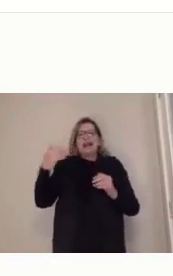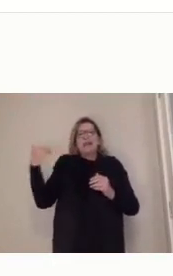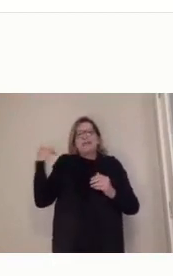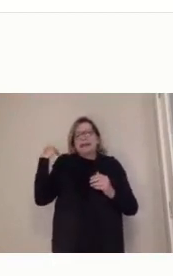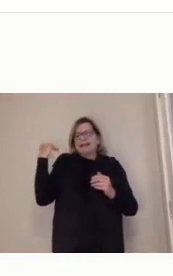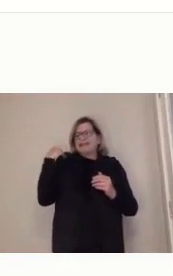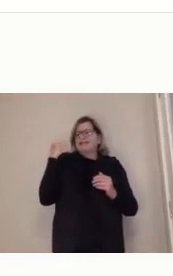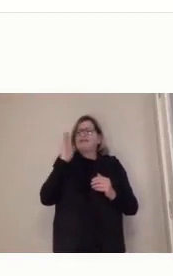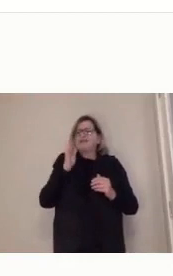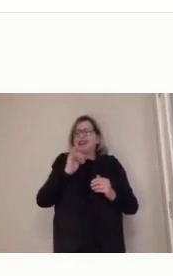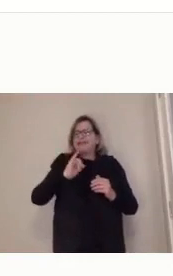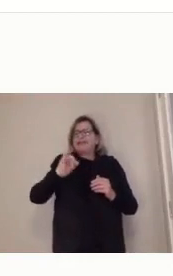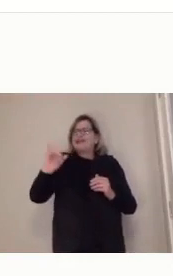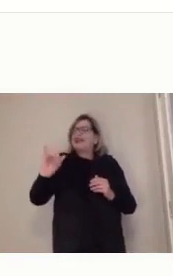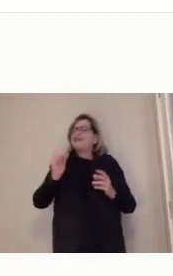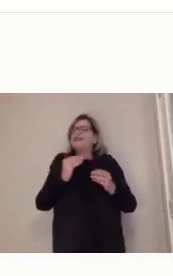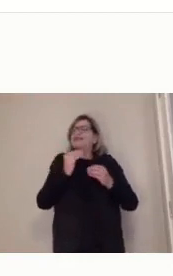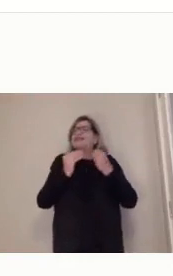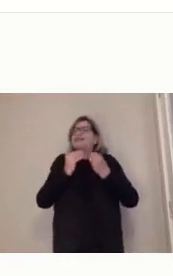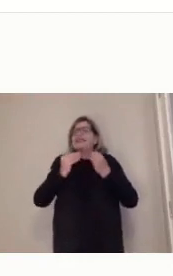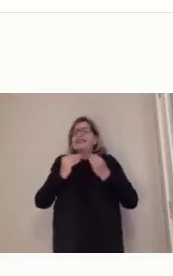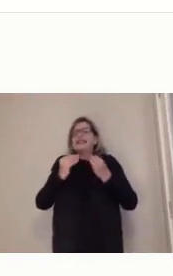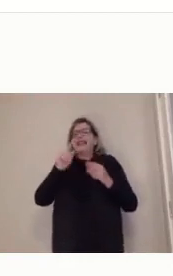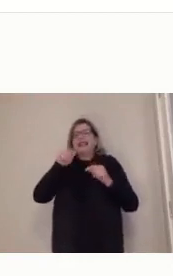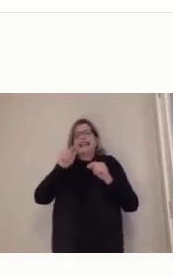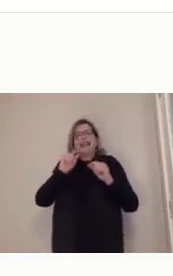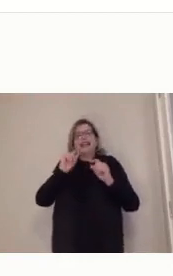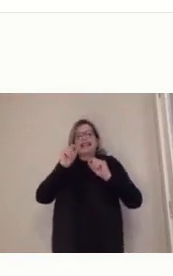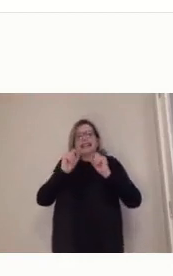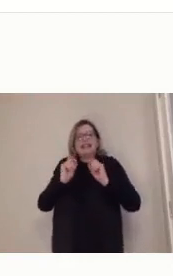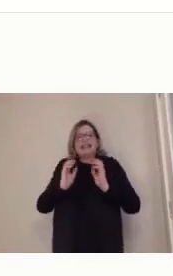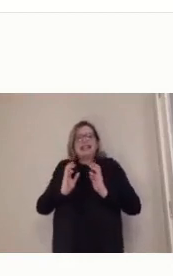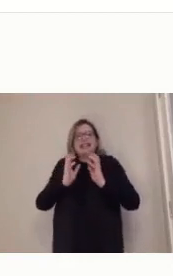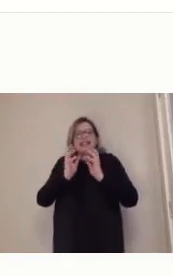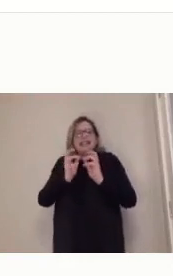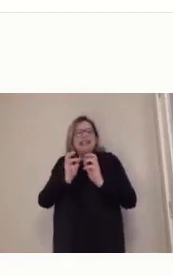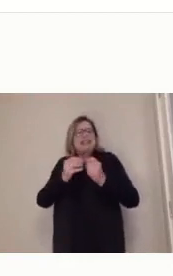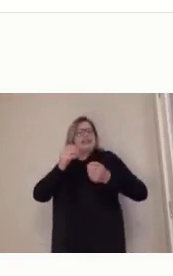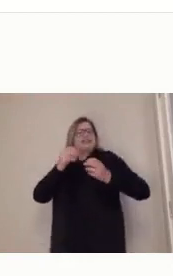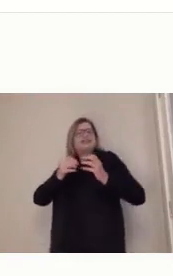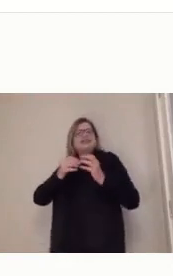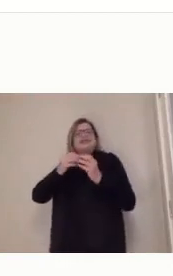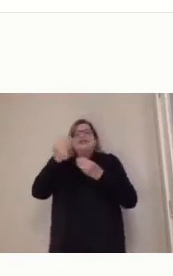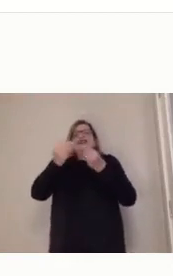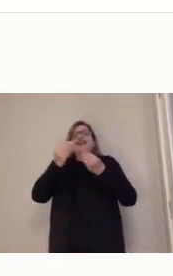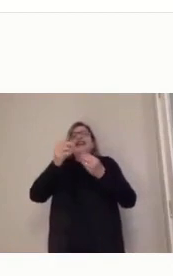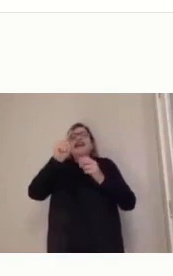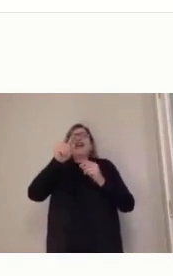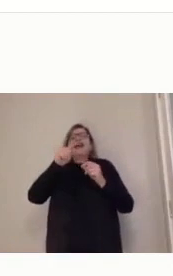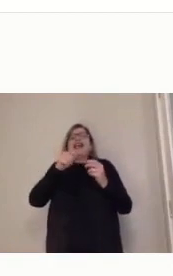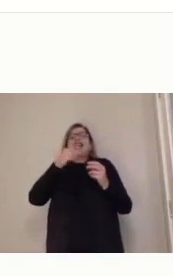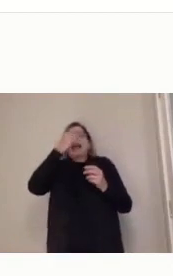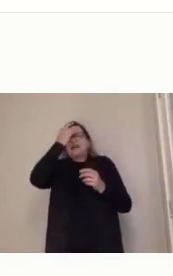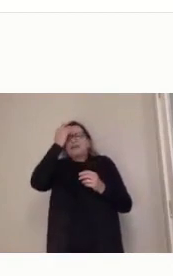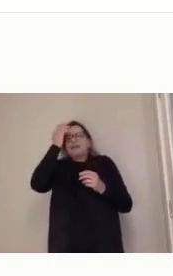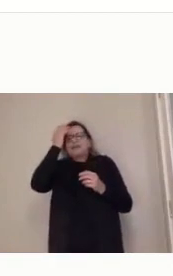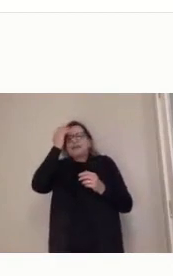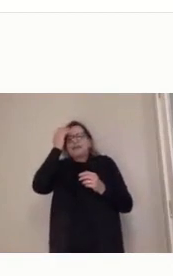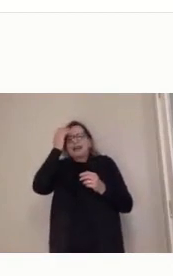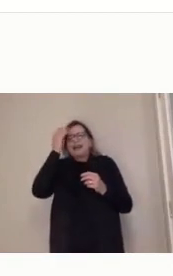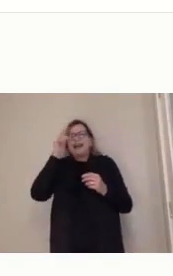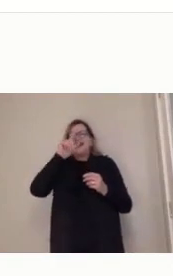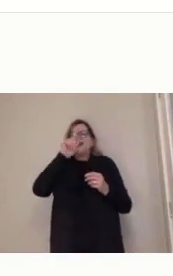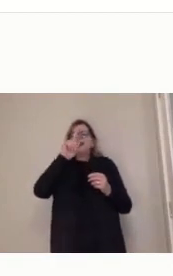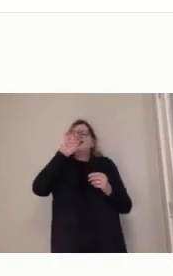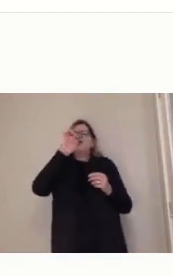na República de Platão, no mito da caverna, ele vai dizer isso, quem fosse geômetra, né, na academia de Platão,